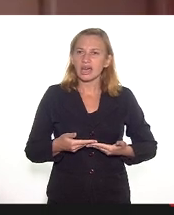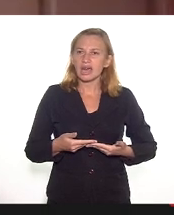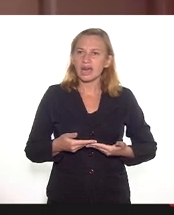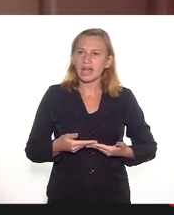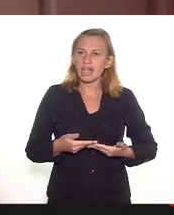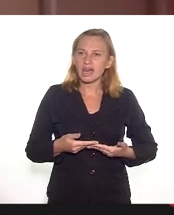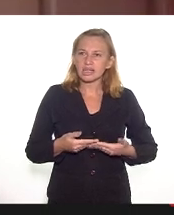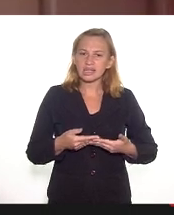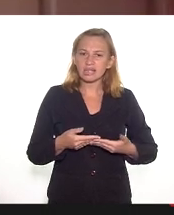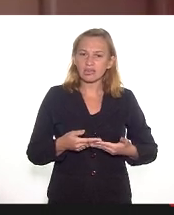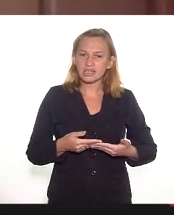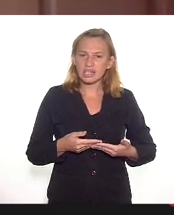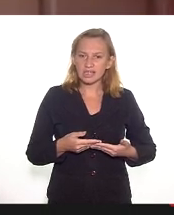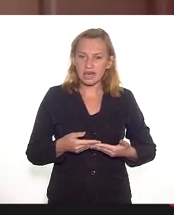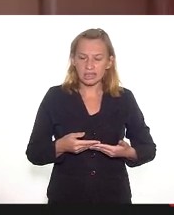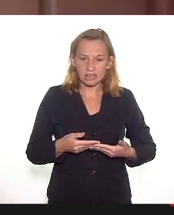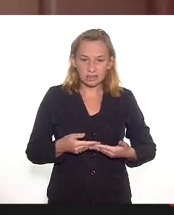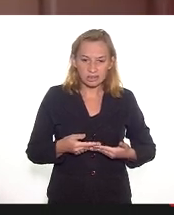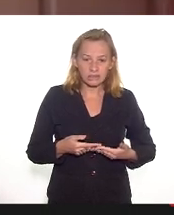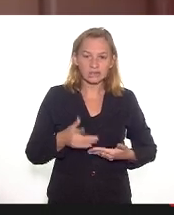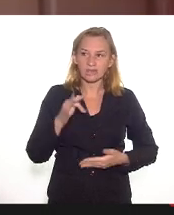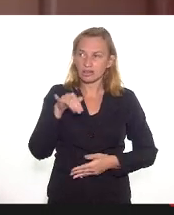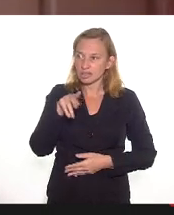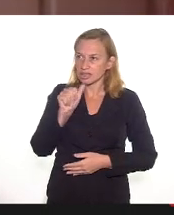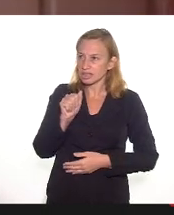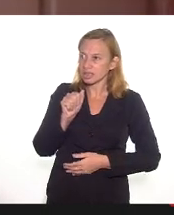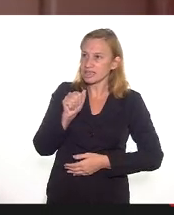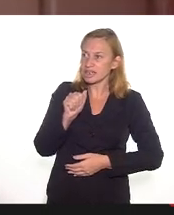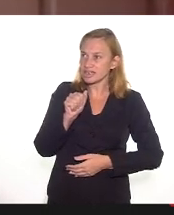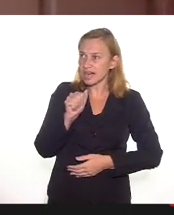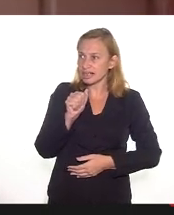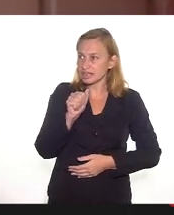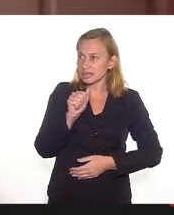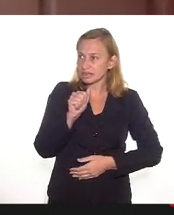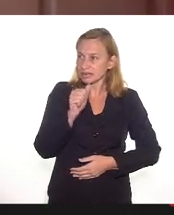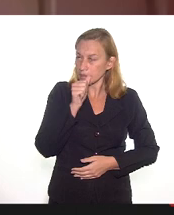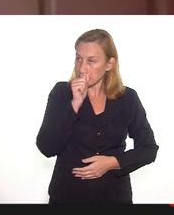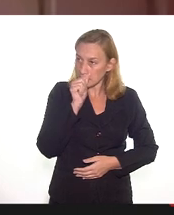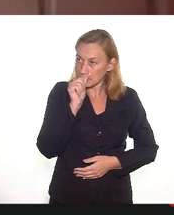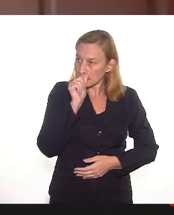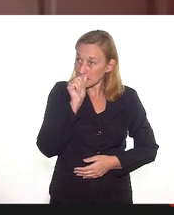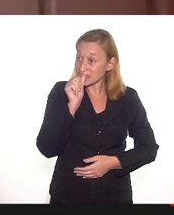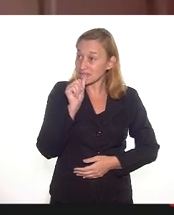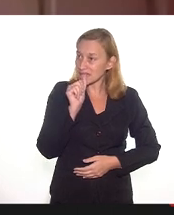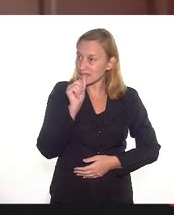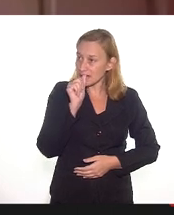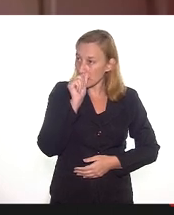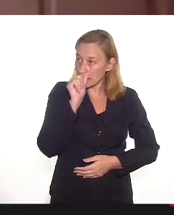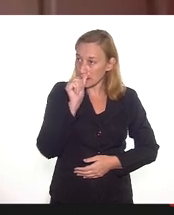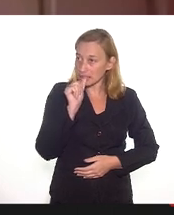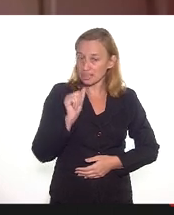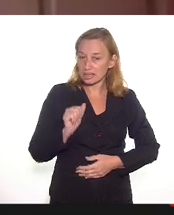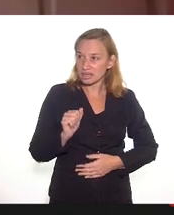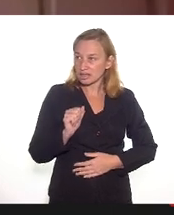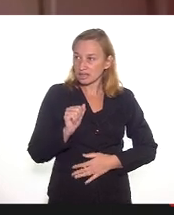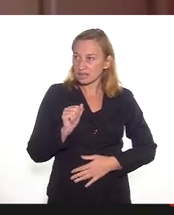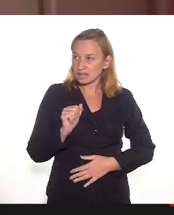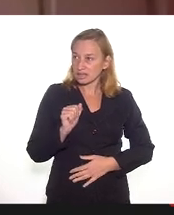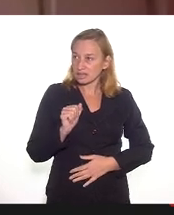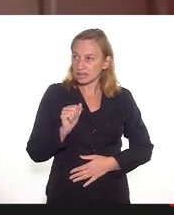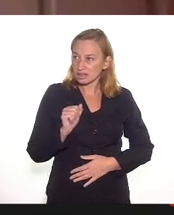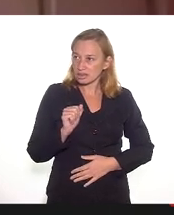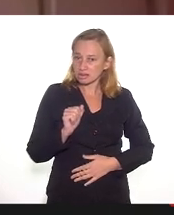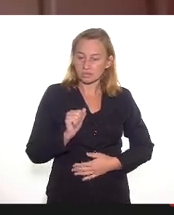Fernanda Castro, já agradecendo pela sua presença, muito bom dia, que é representante da rede de educadoras e